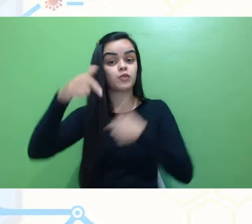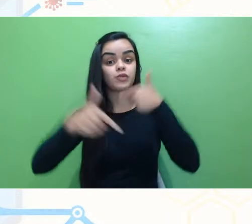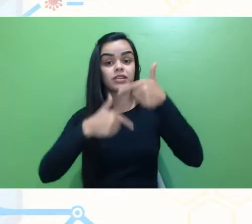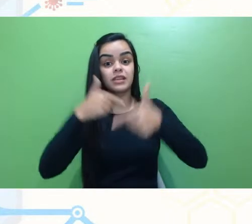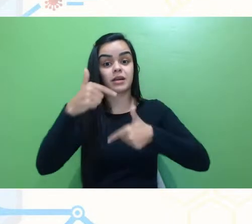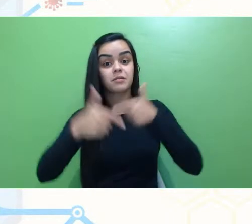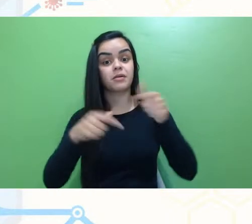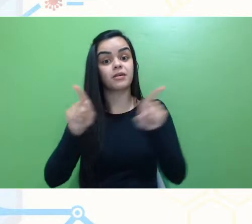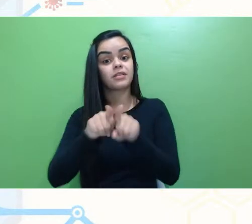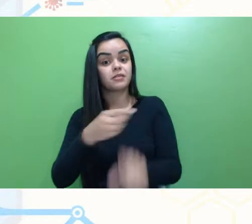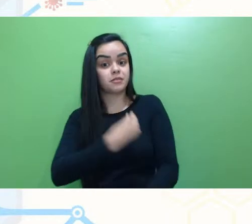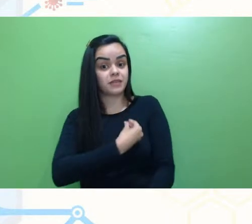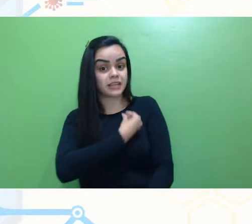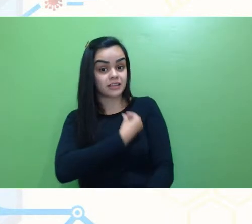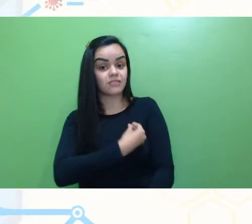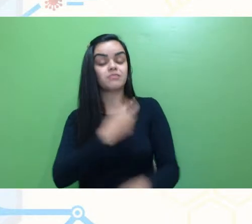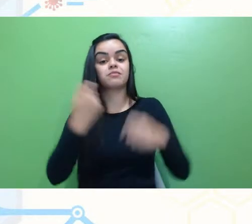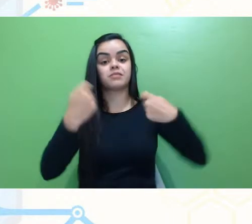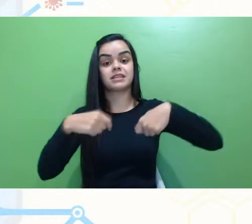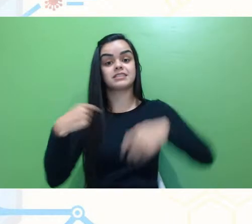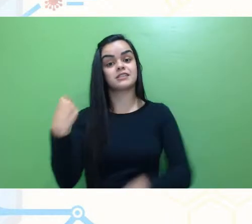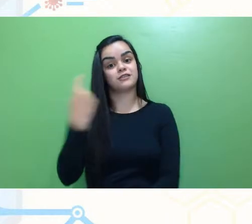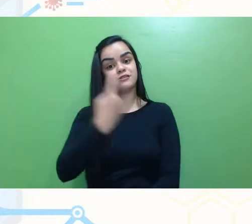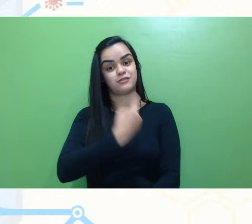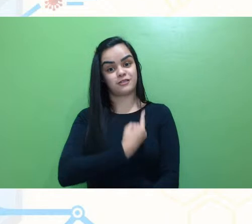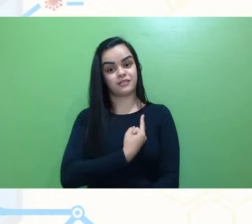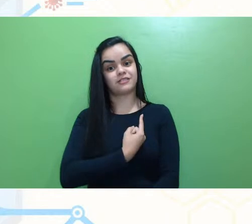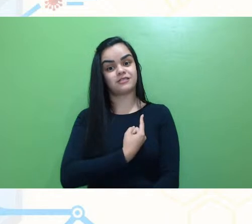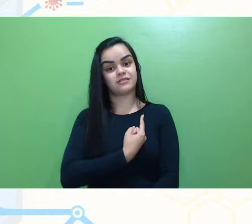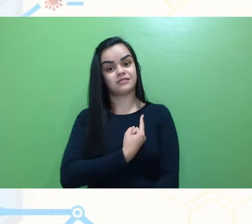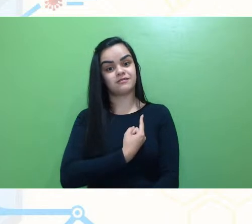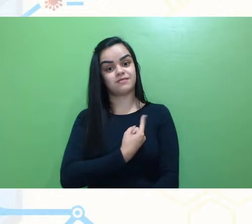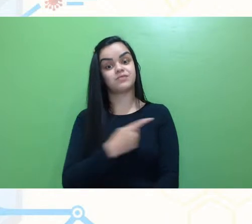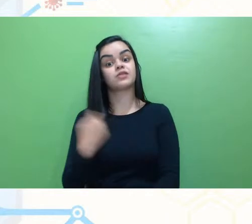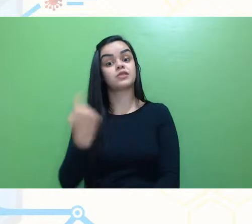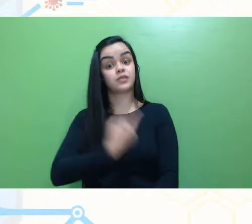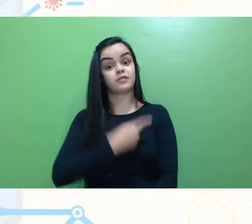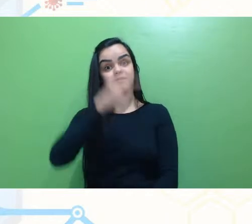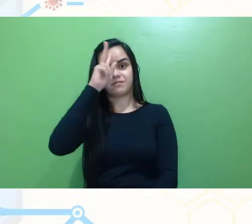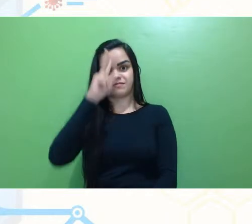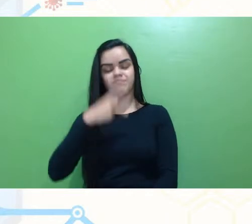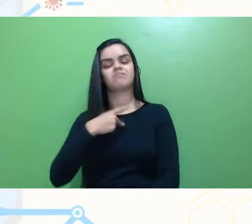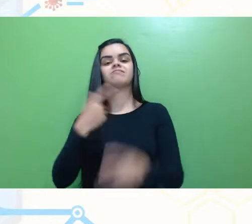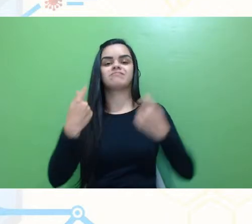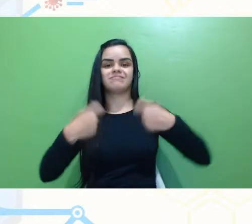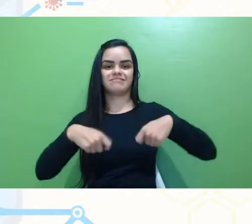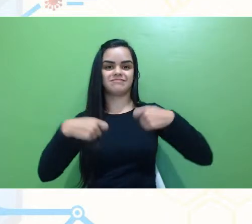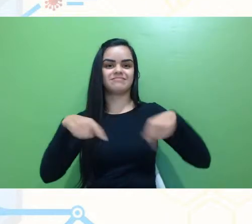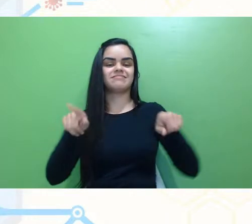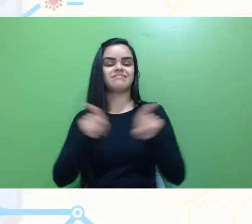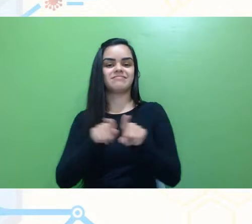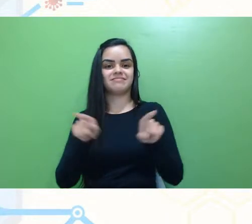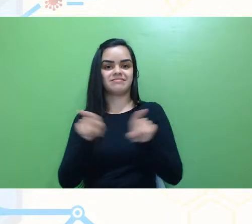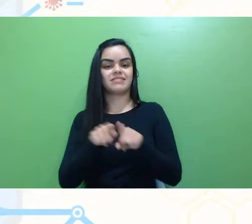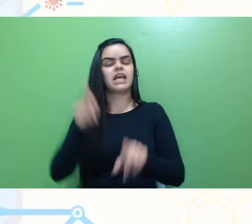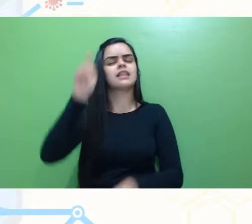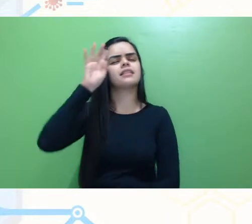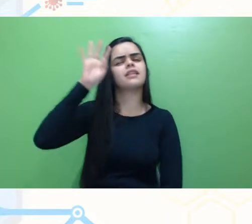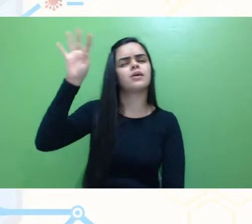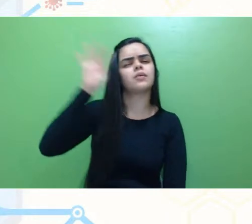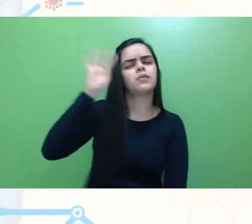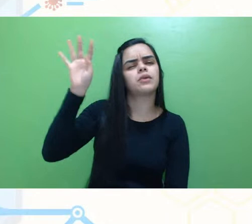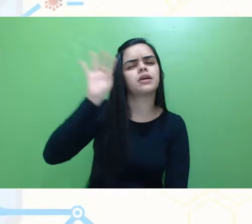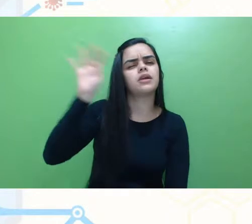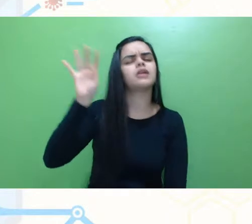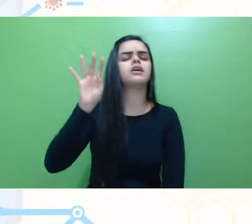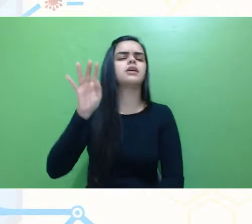mundo da vida precisa de nós, não é? Nós precisamos de nós, e não se faz teoria, não se